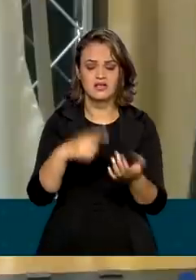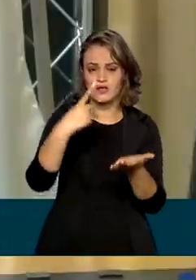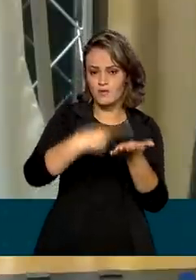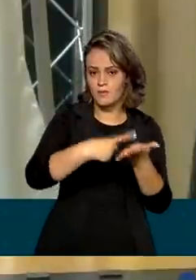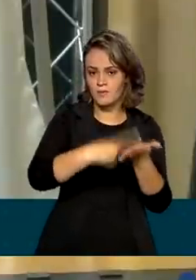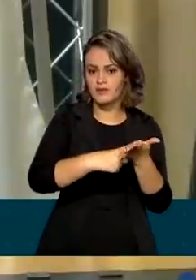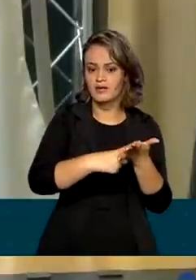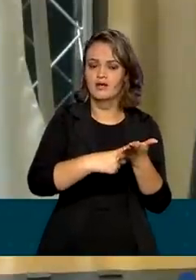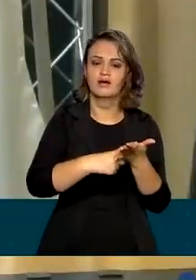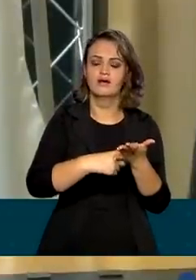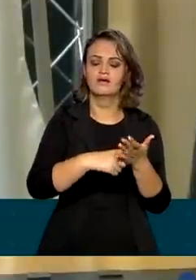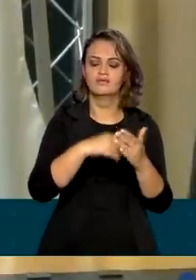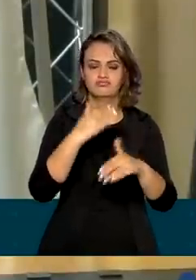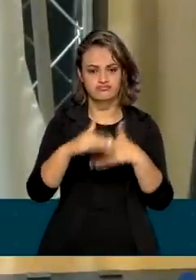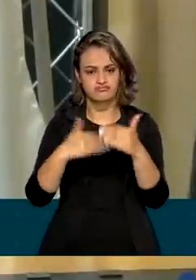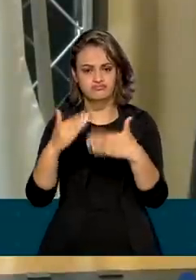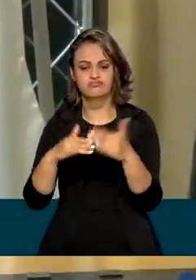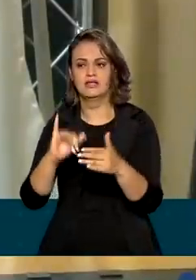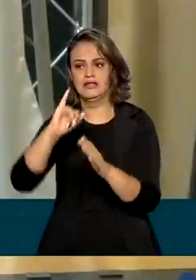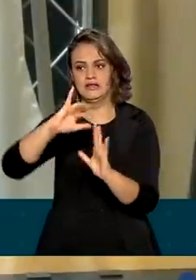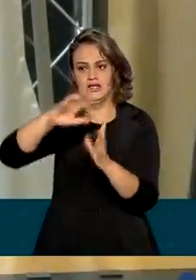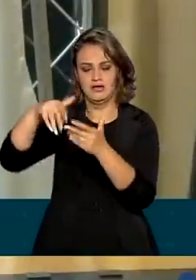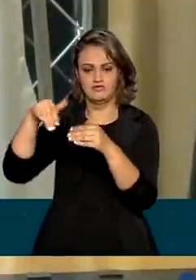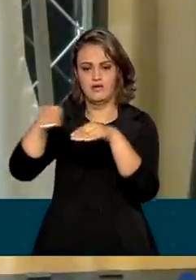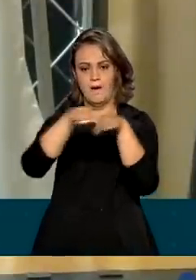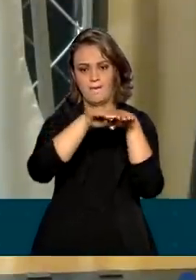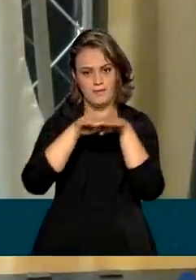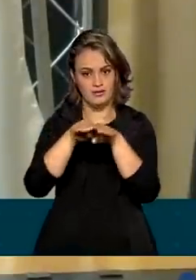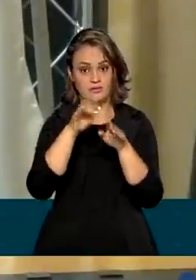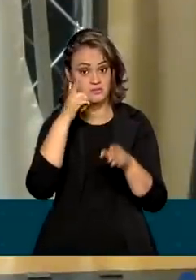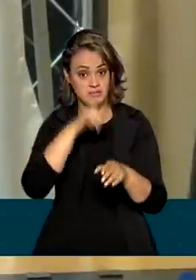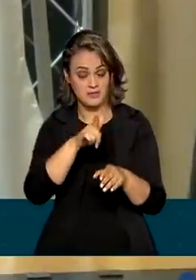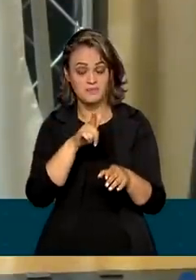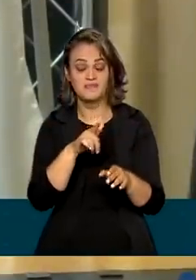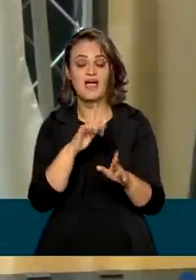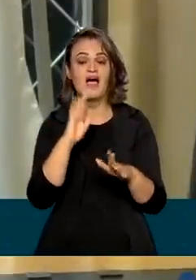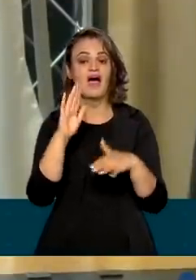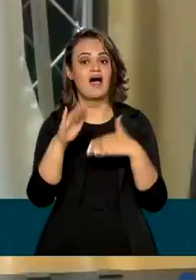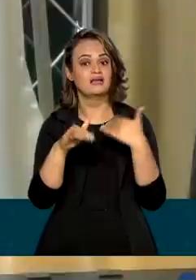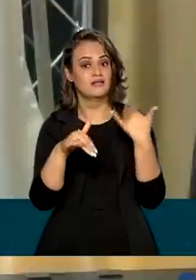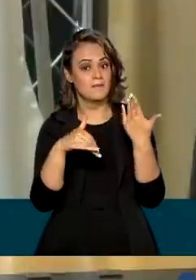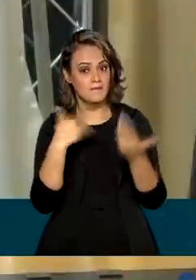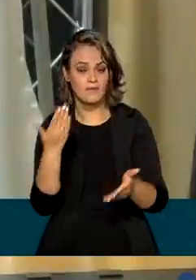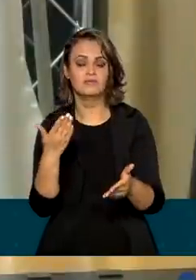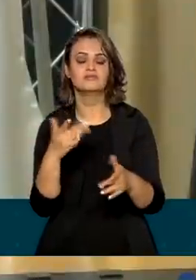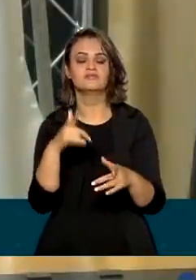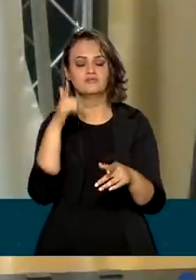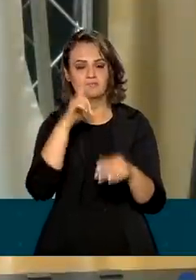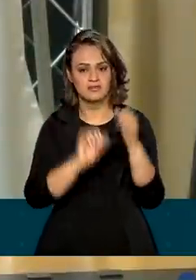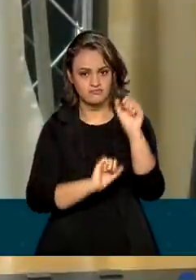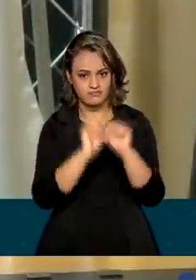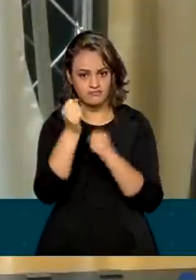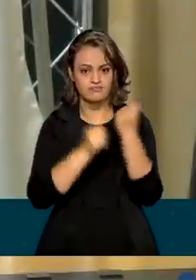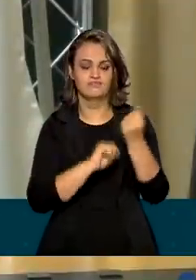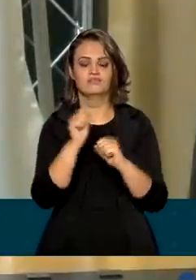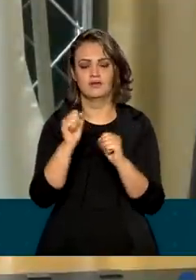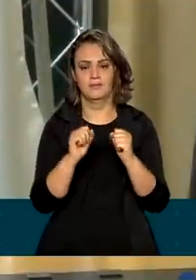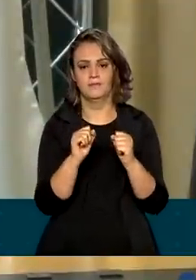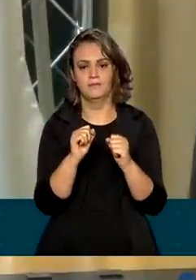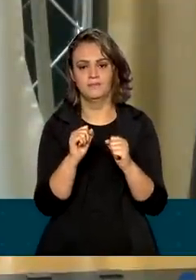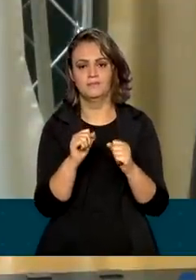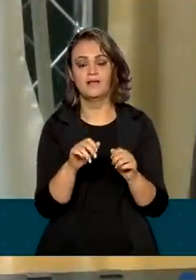os procedimentos internacionais. E, a partir daí, a gente já começa a produzir escala industrial.